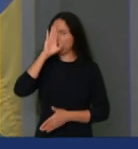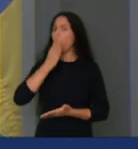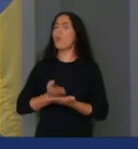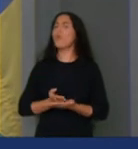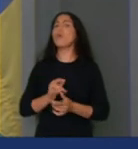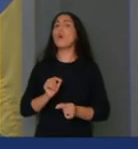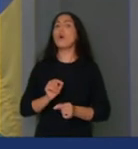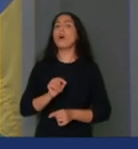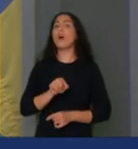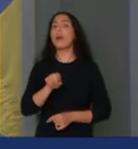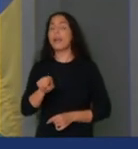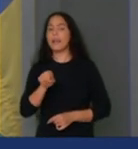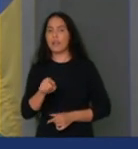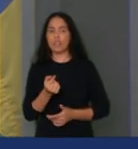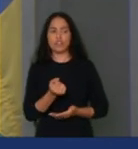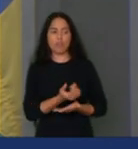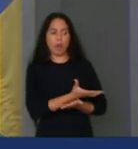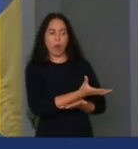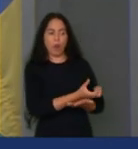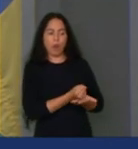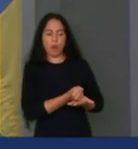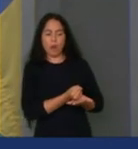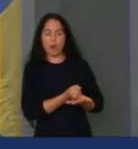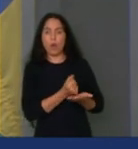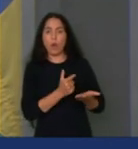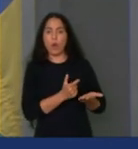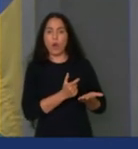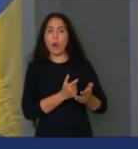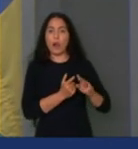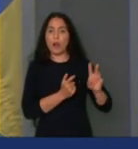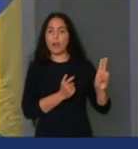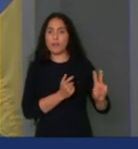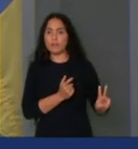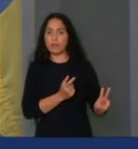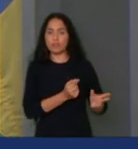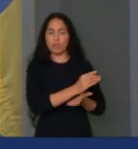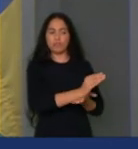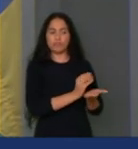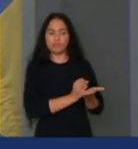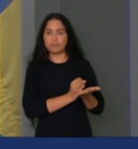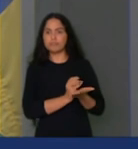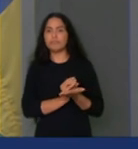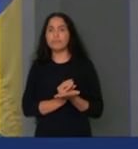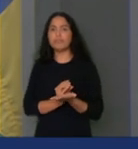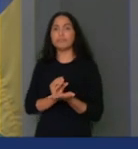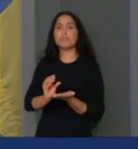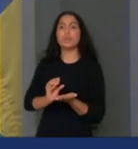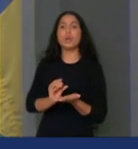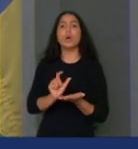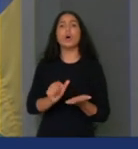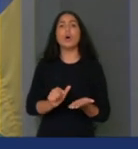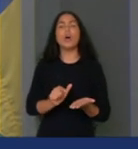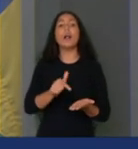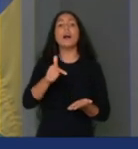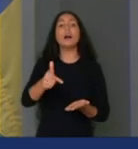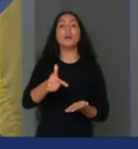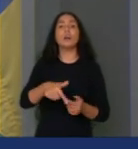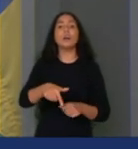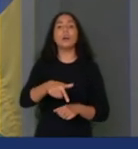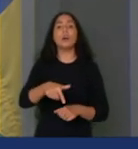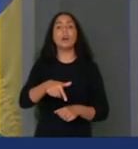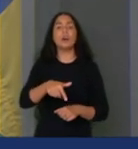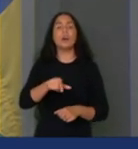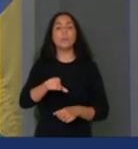O informante recolhia o dinheiro da Embaixada da Cuba na Venezuela e relevava a chancelaria da Venezuela, onde era recebido por Williams Amaro.